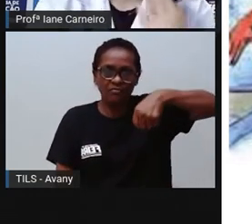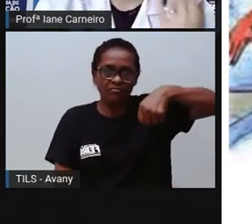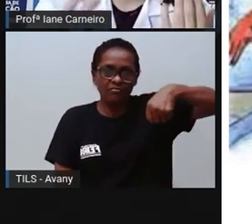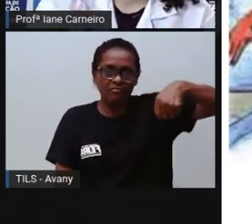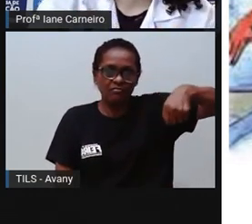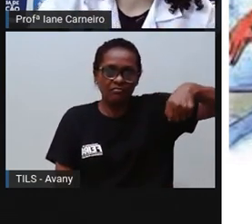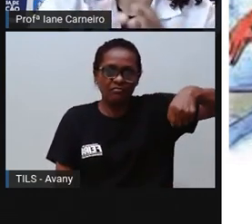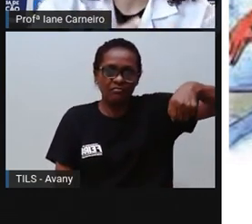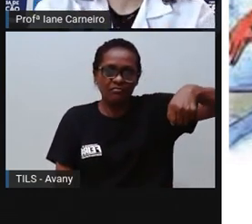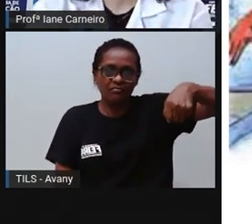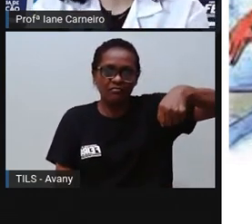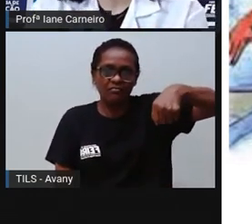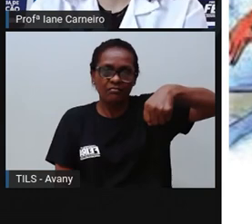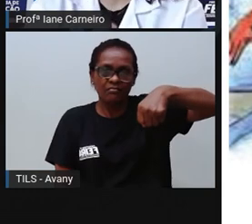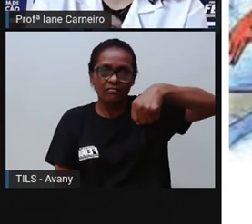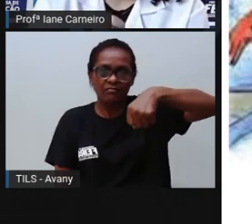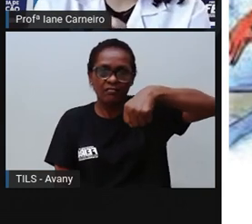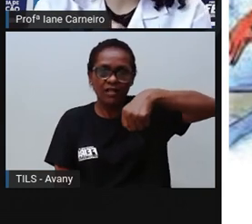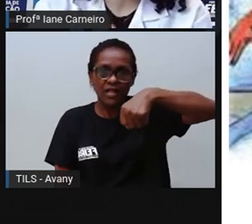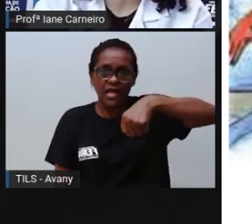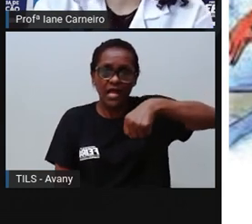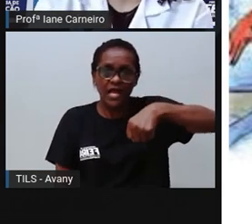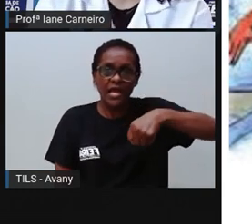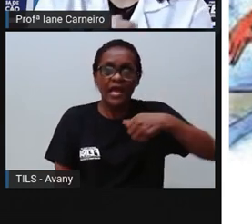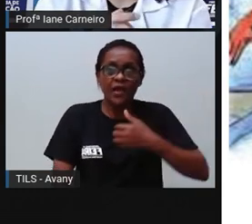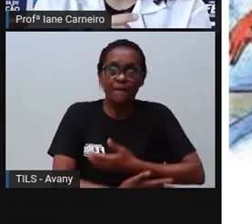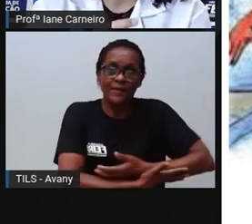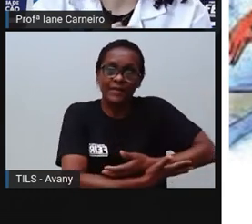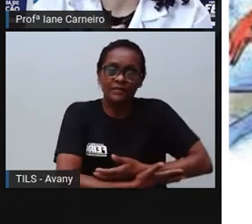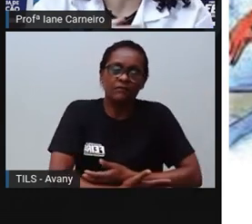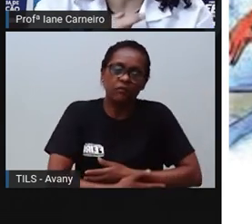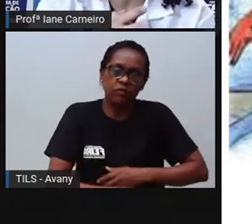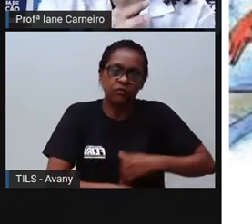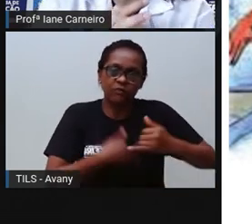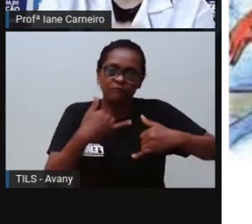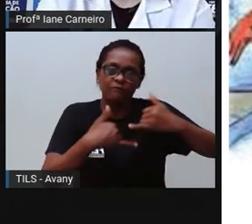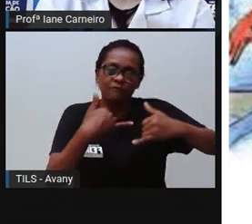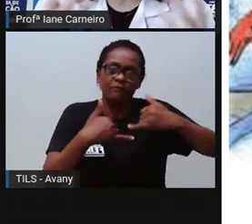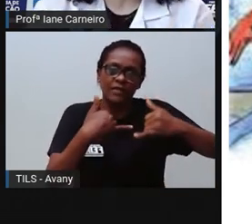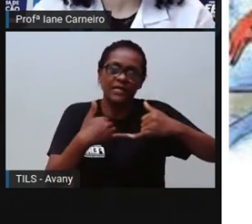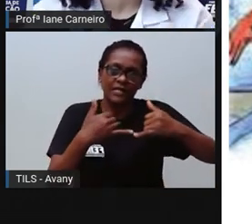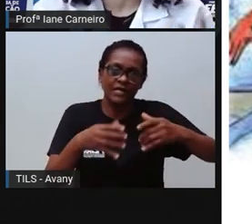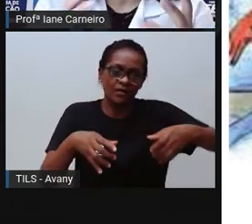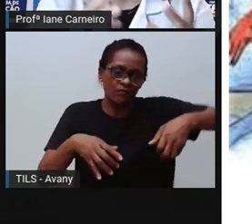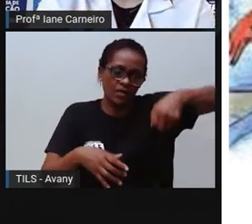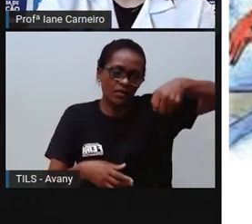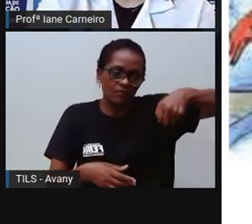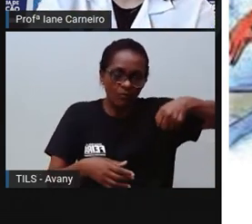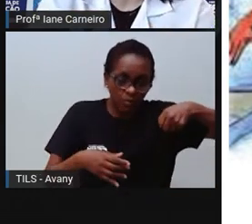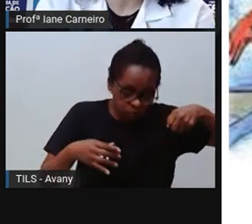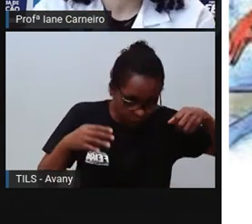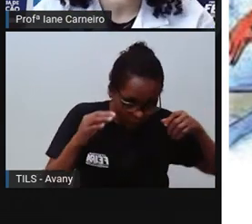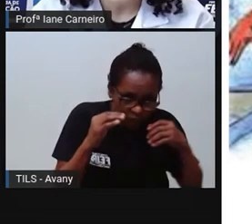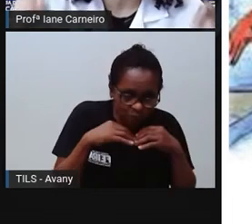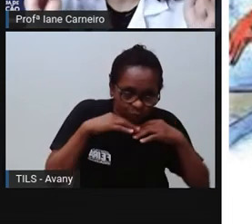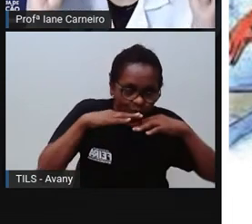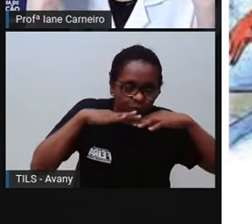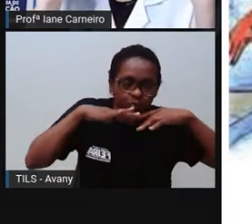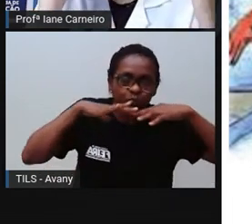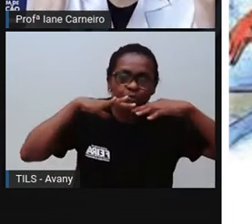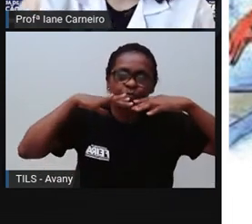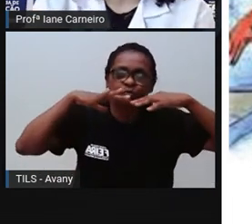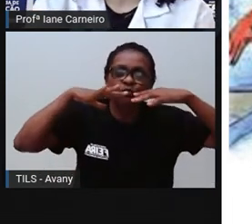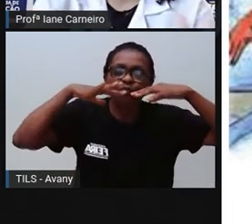né, porque pra evitar afogamento que infelizmente acontece, viu, crianças? Então, se você ver um banheiro, uma bacia,